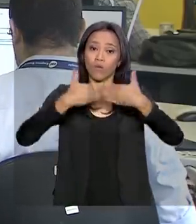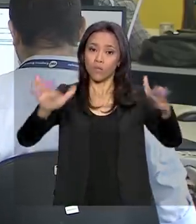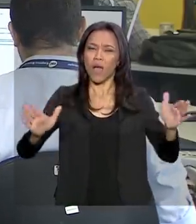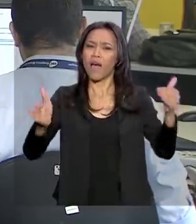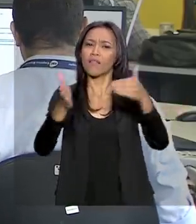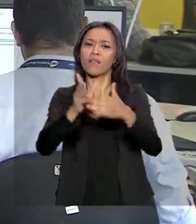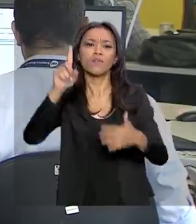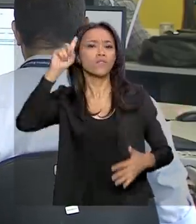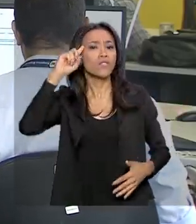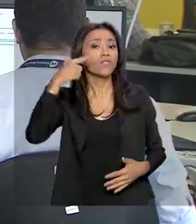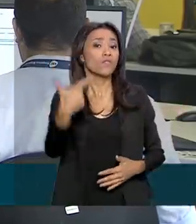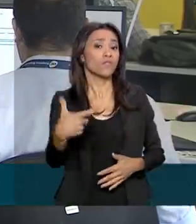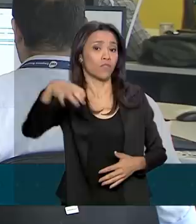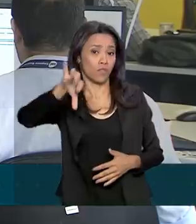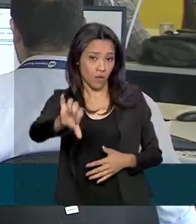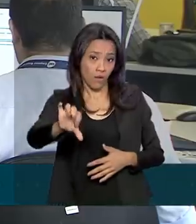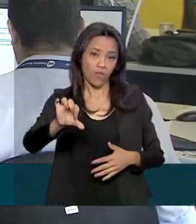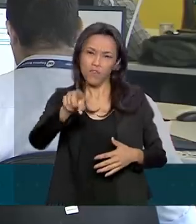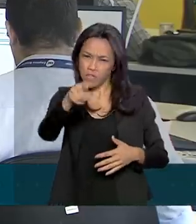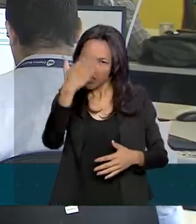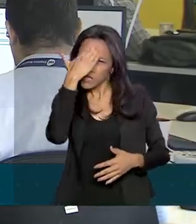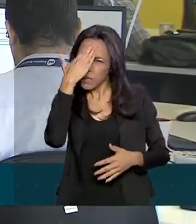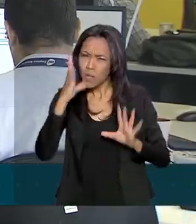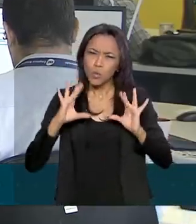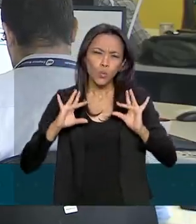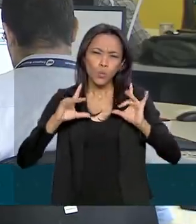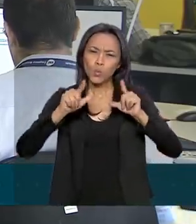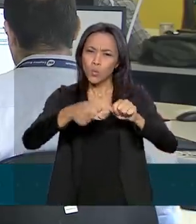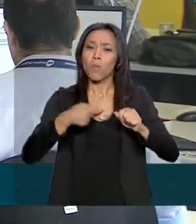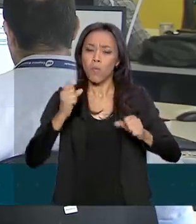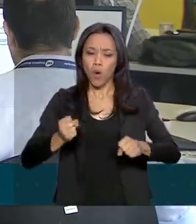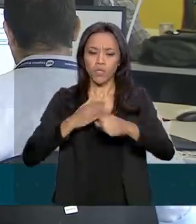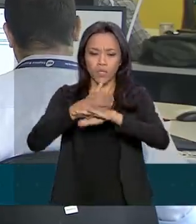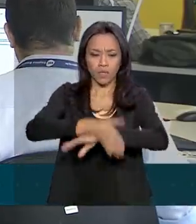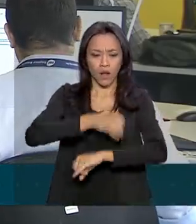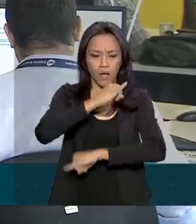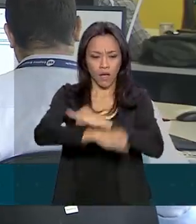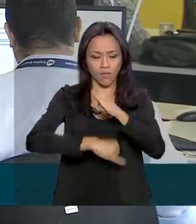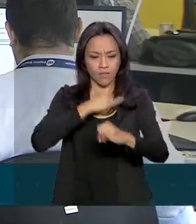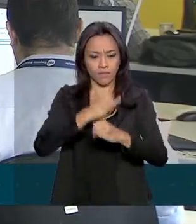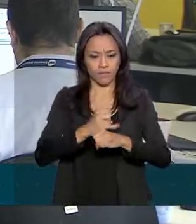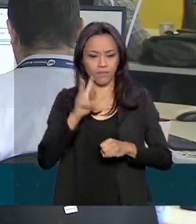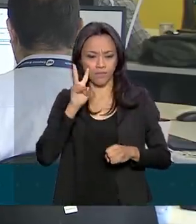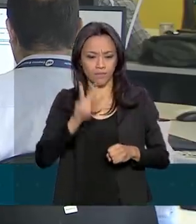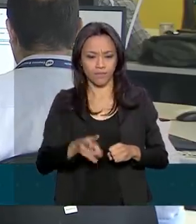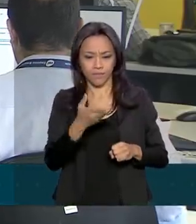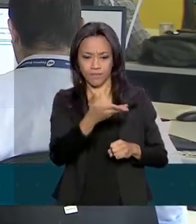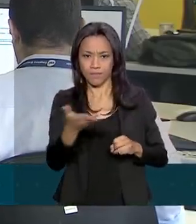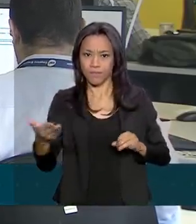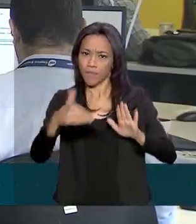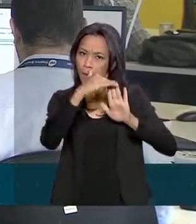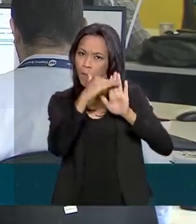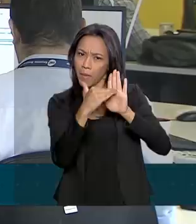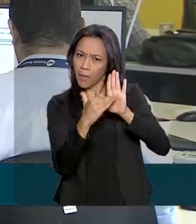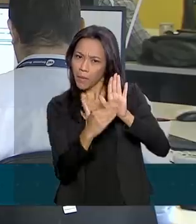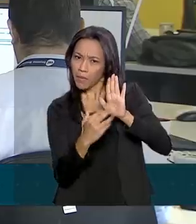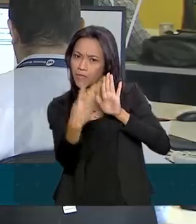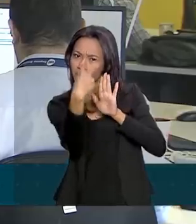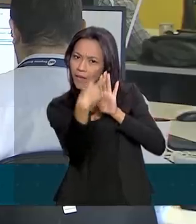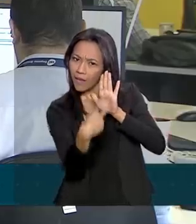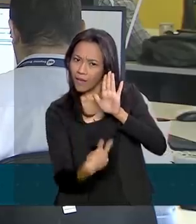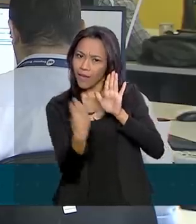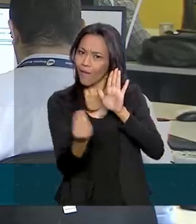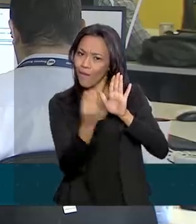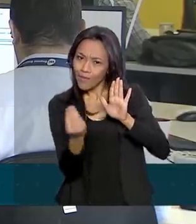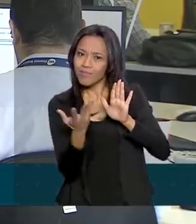29. A programação completa pode ser consultada no endereço programação.museus.gov